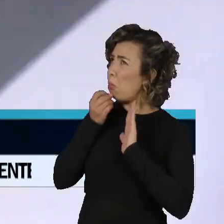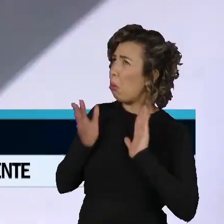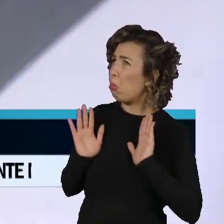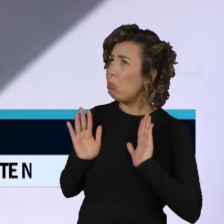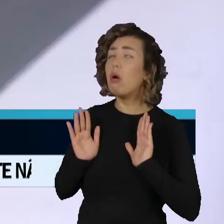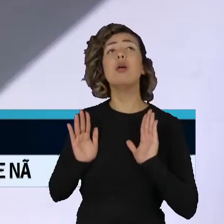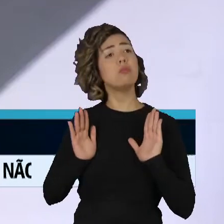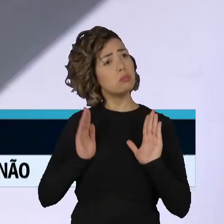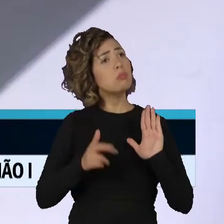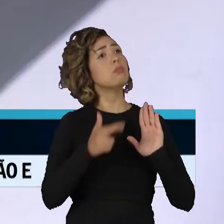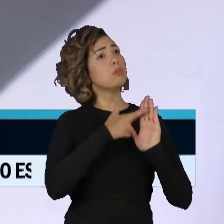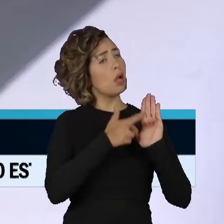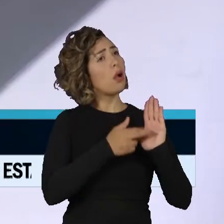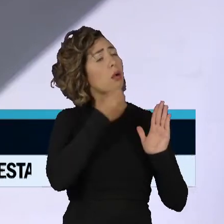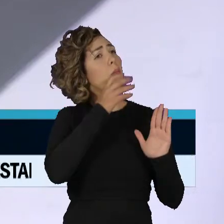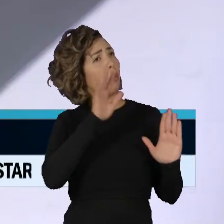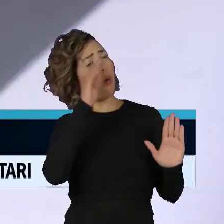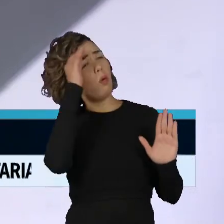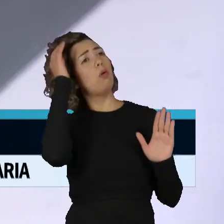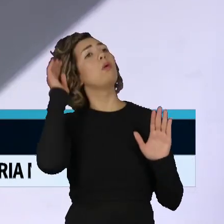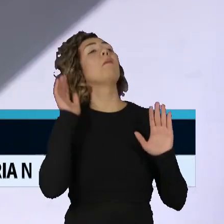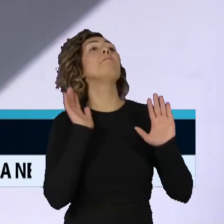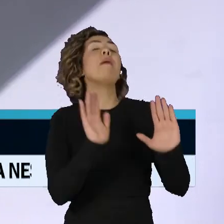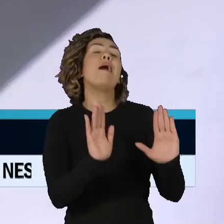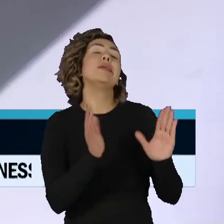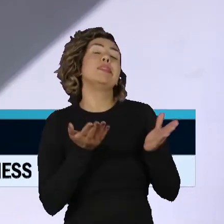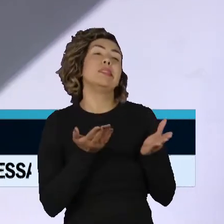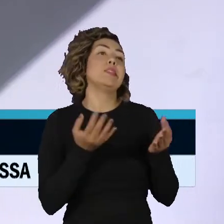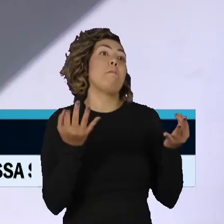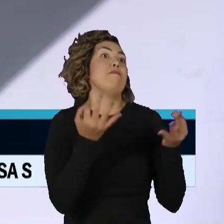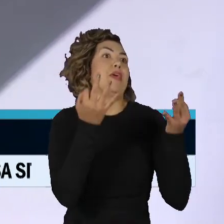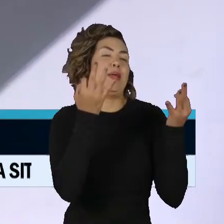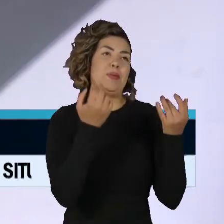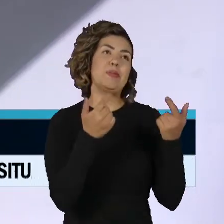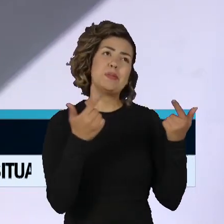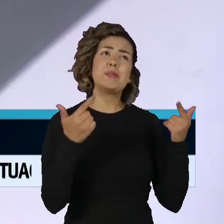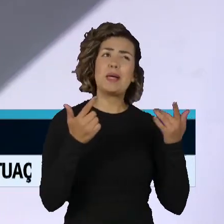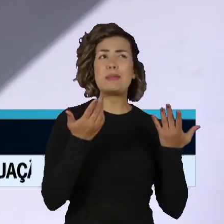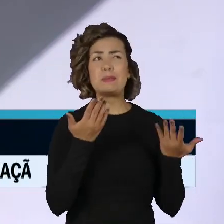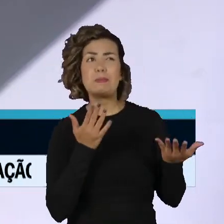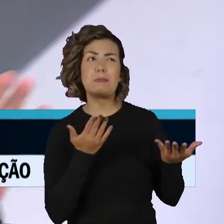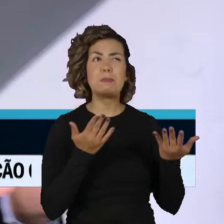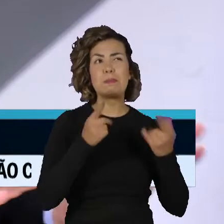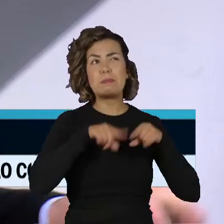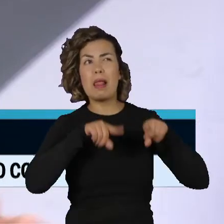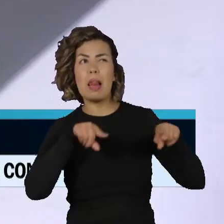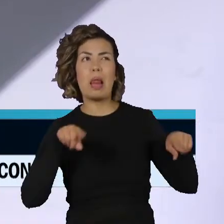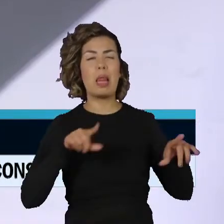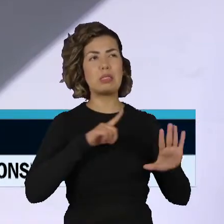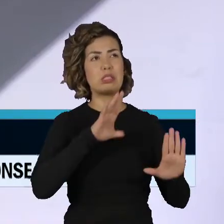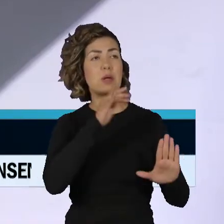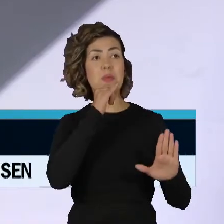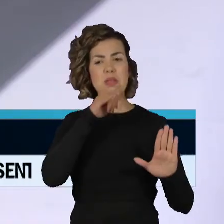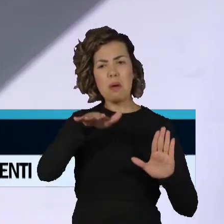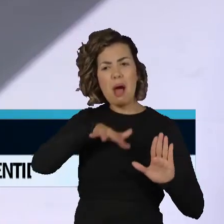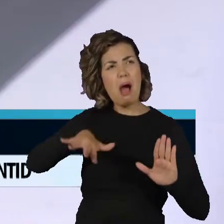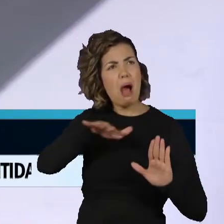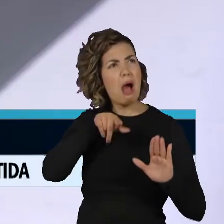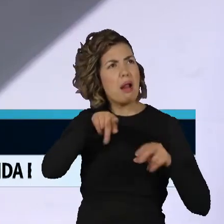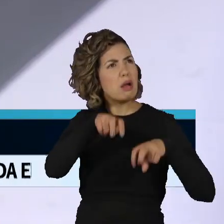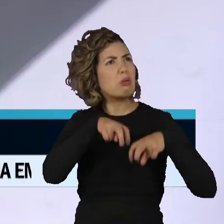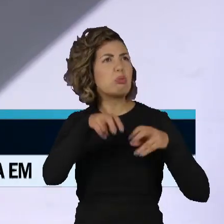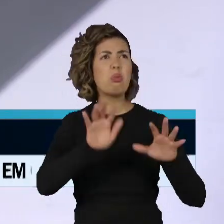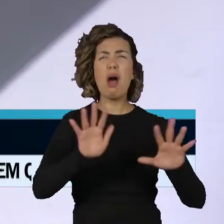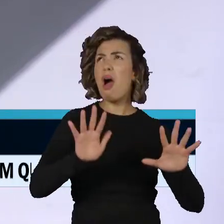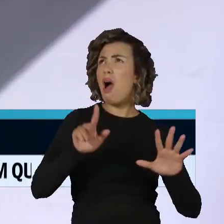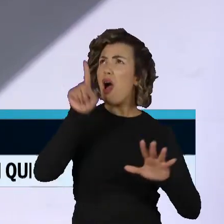que ajuda, porque, quer dizer, há polêmica. Por exemplo, houve reuniões aí com o pessoal da agricultura, dizem, ah, nós não precisamos mais dos europeus, vamos exportar